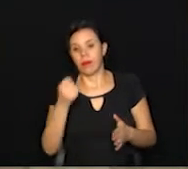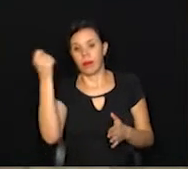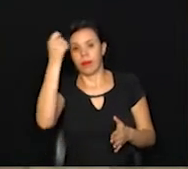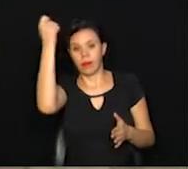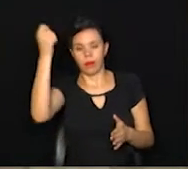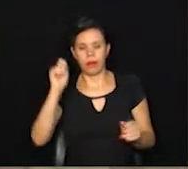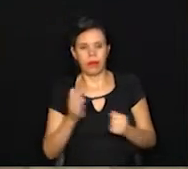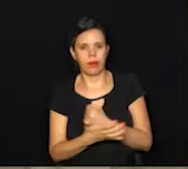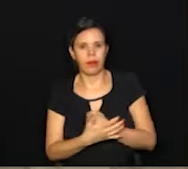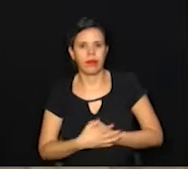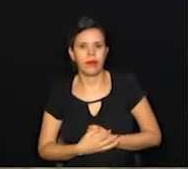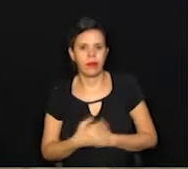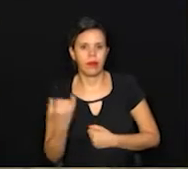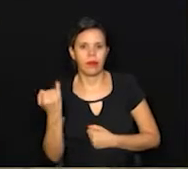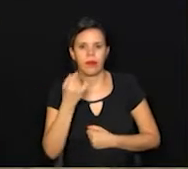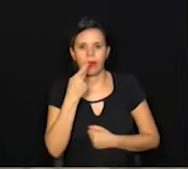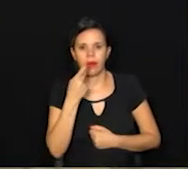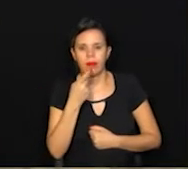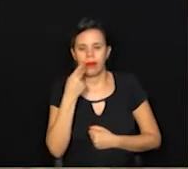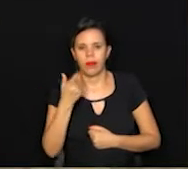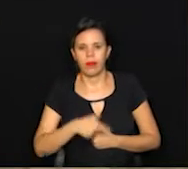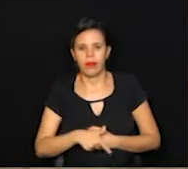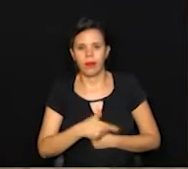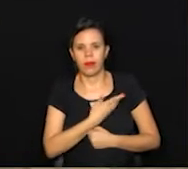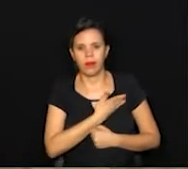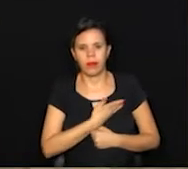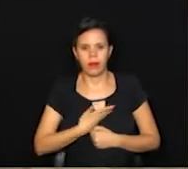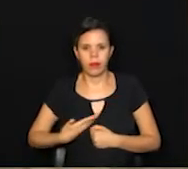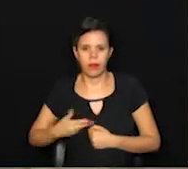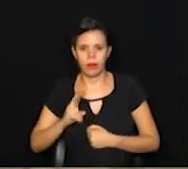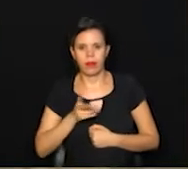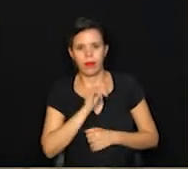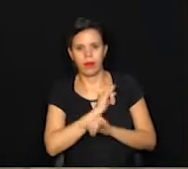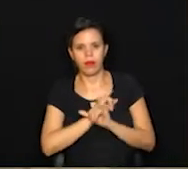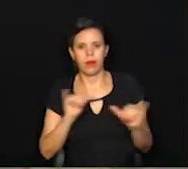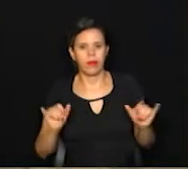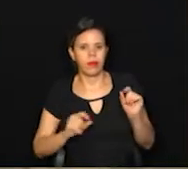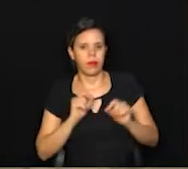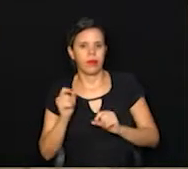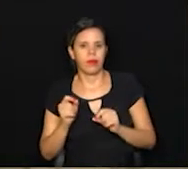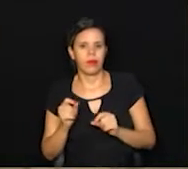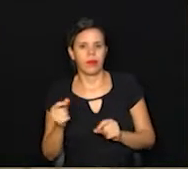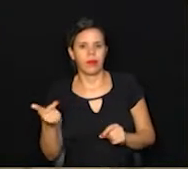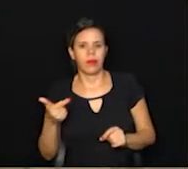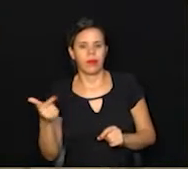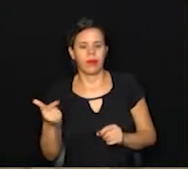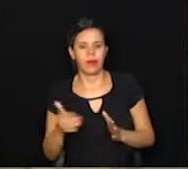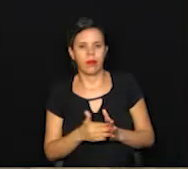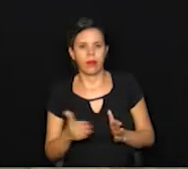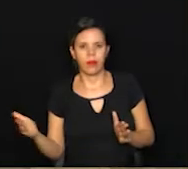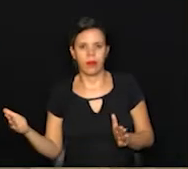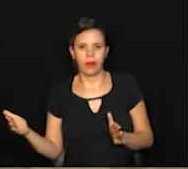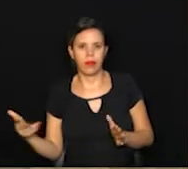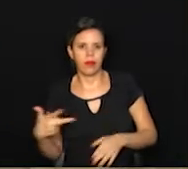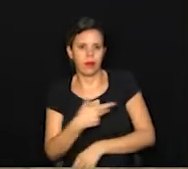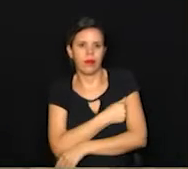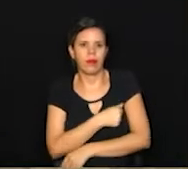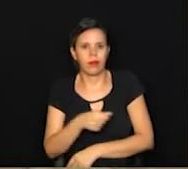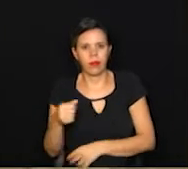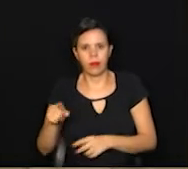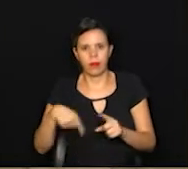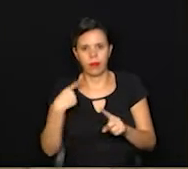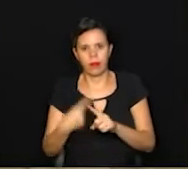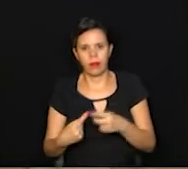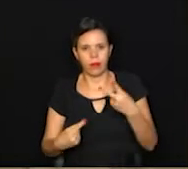da Covid-19. Importante salientar que as autoridades sempre dizem o seguinte, essa segunda dose, mais esses 20 dias que você